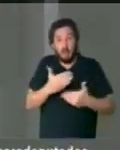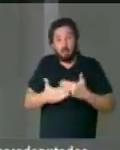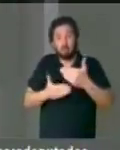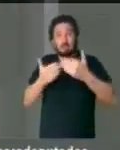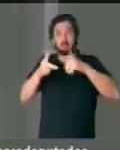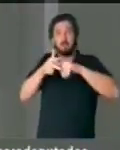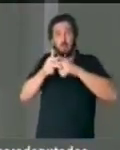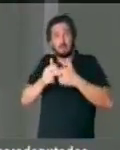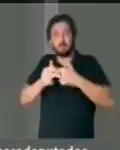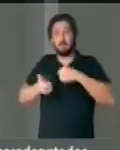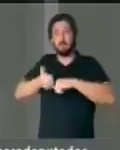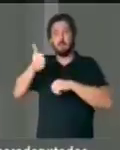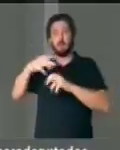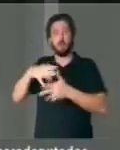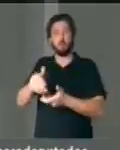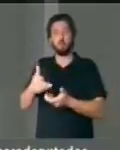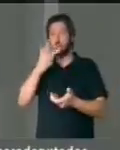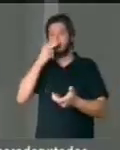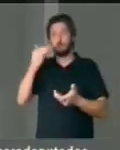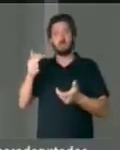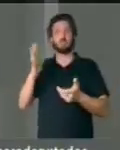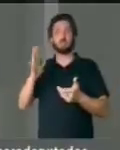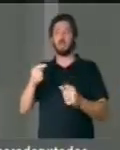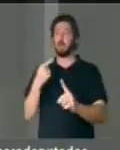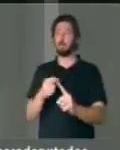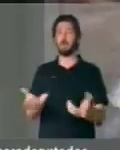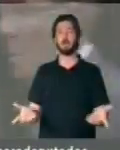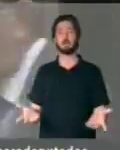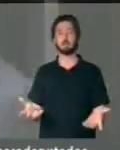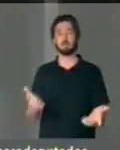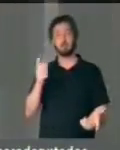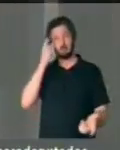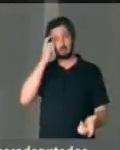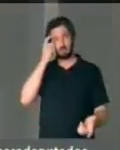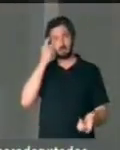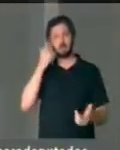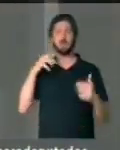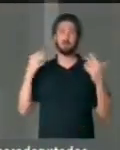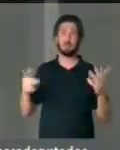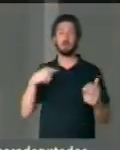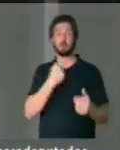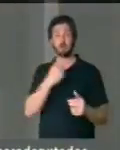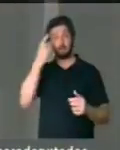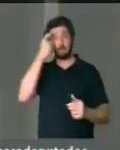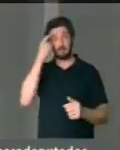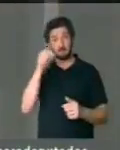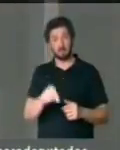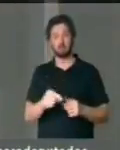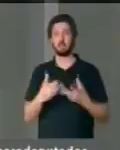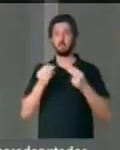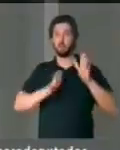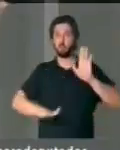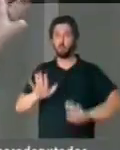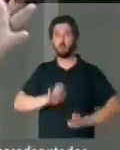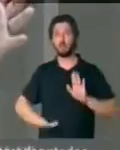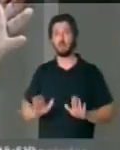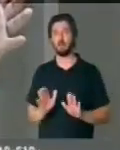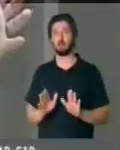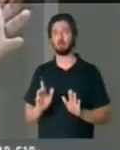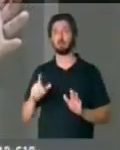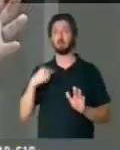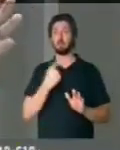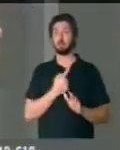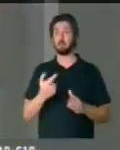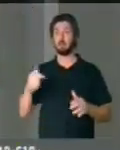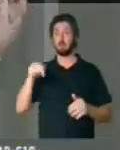consertação ficam ameaçados. Portanto, nós temos que olhar esse fenômeno com muita cautela e estamos na